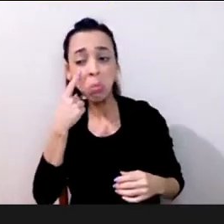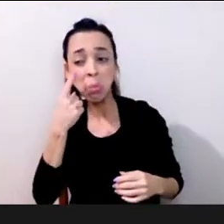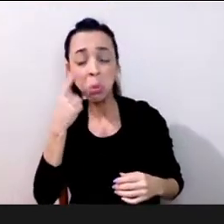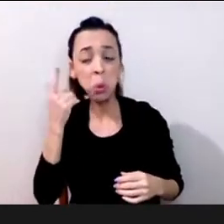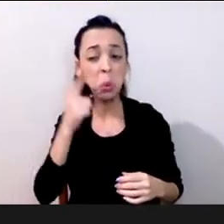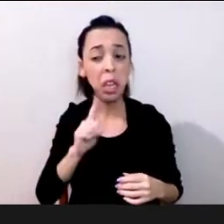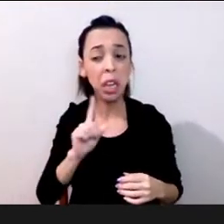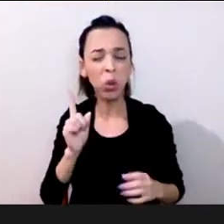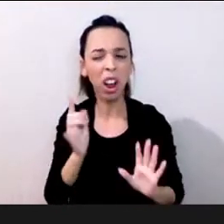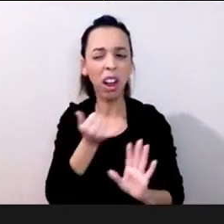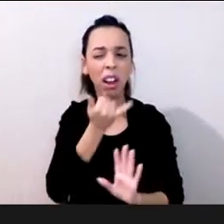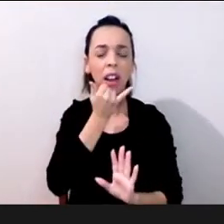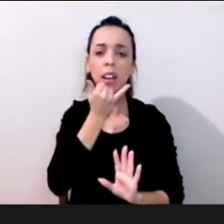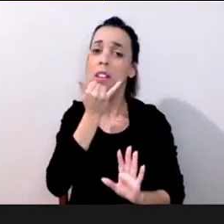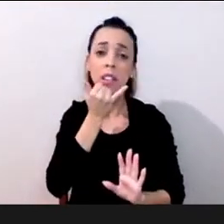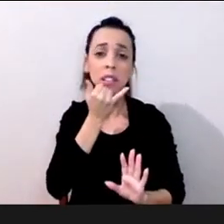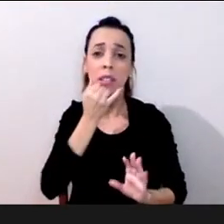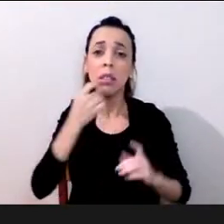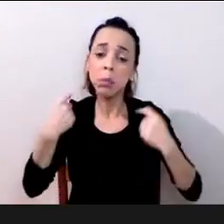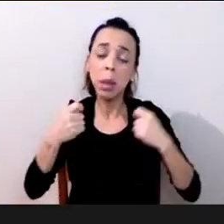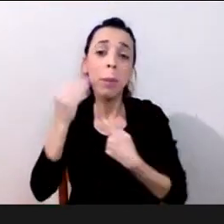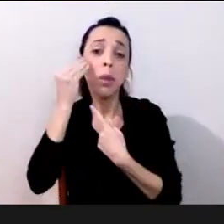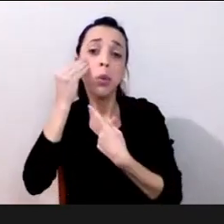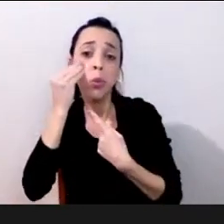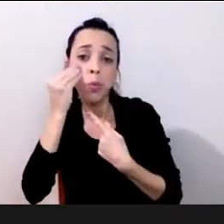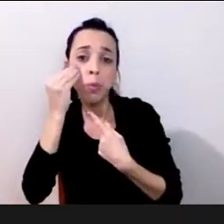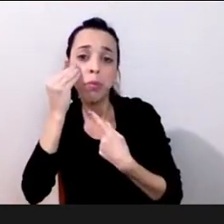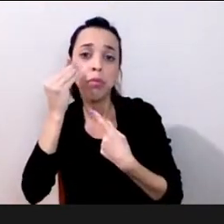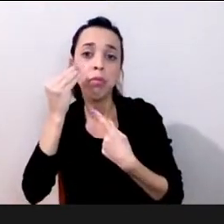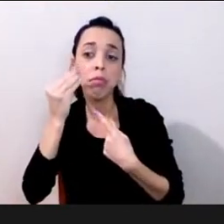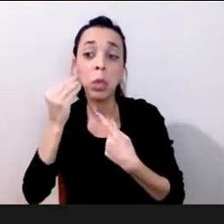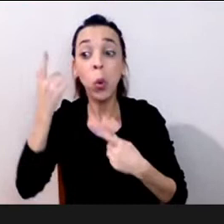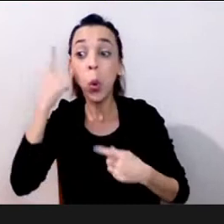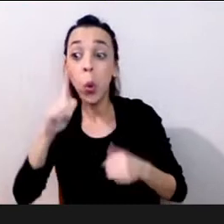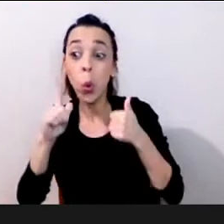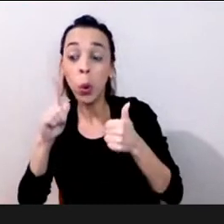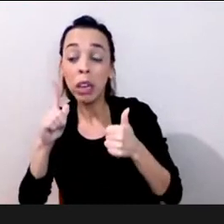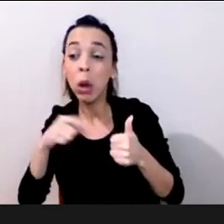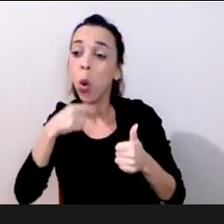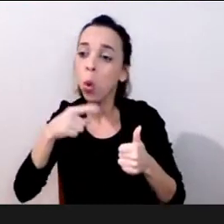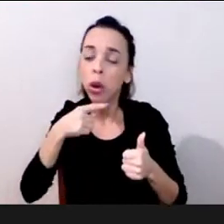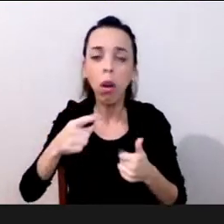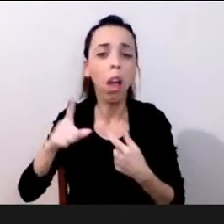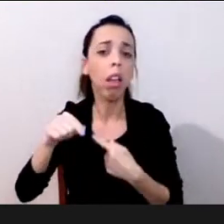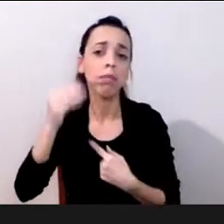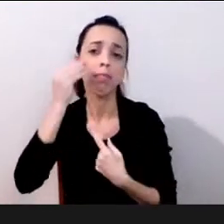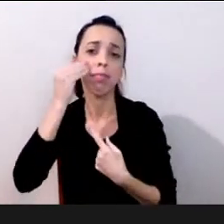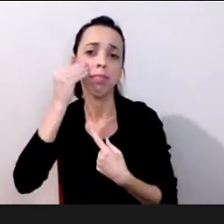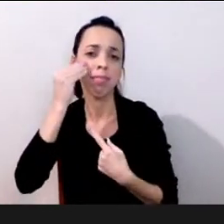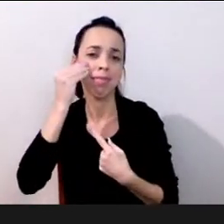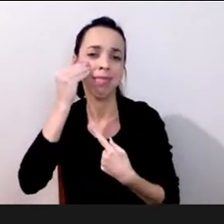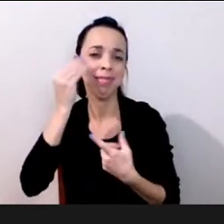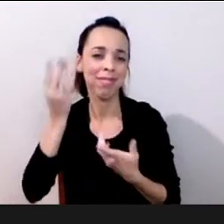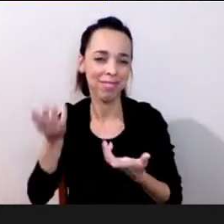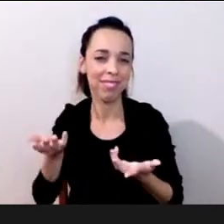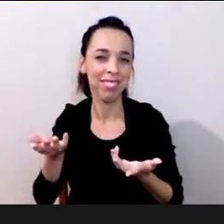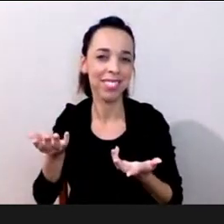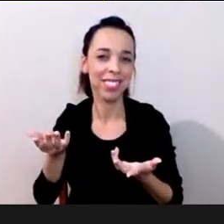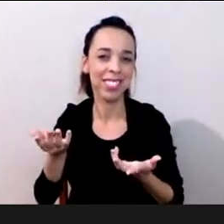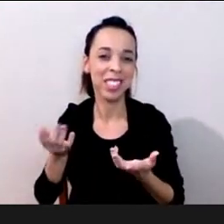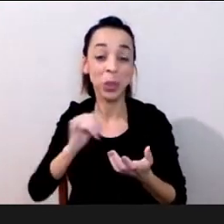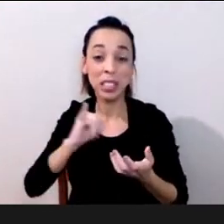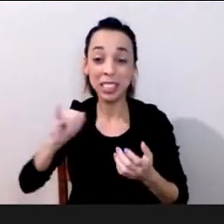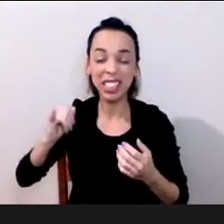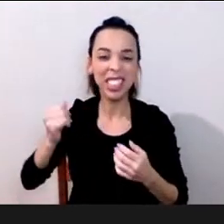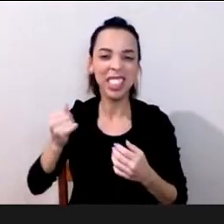e experimentar coisas talvez algo funcione mais algo funcione menos mas ficar agarrado no antigo tampouco vai resolver não é menos arriscado